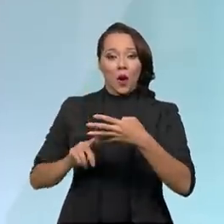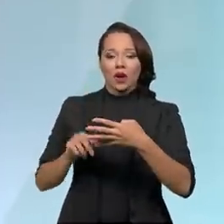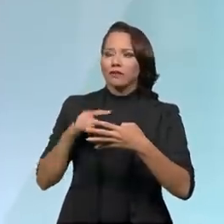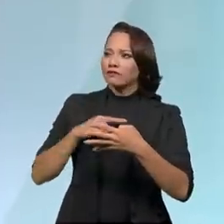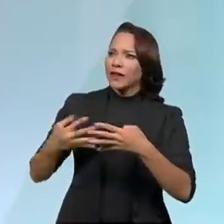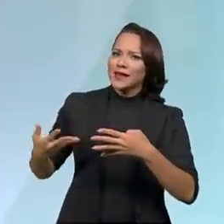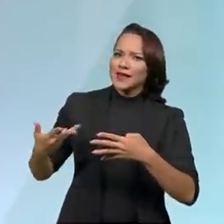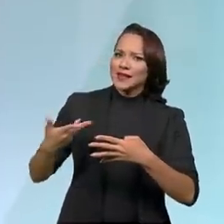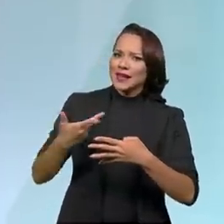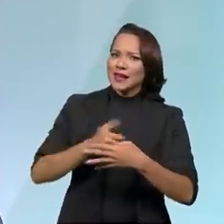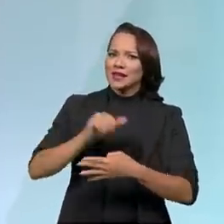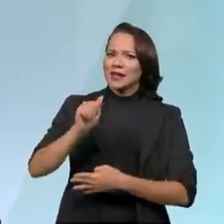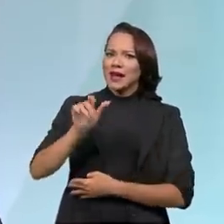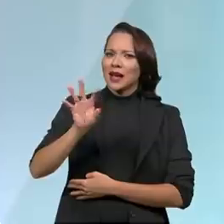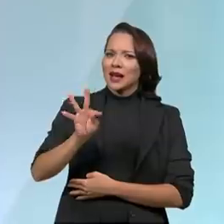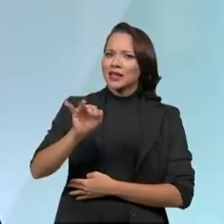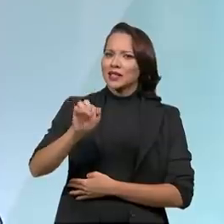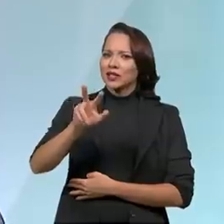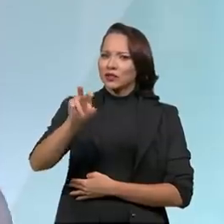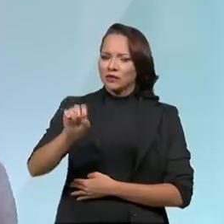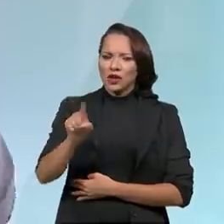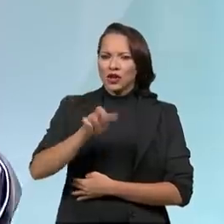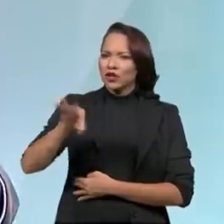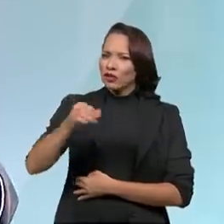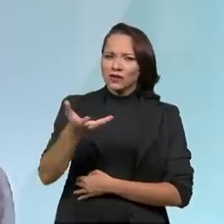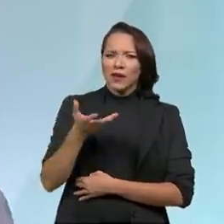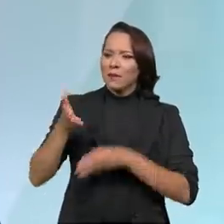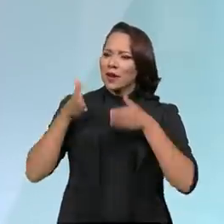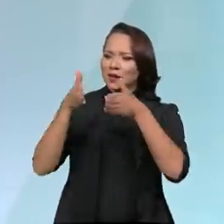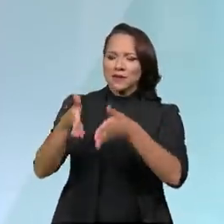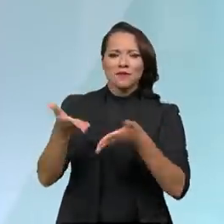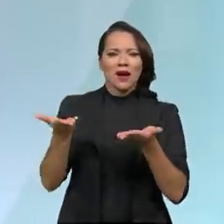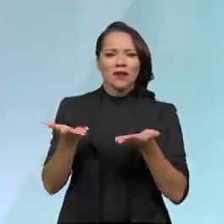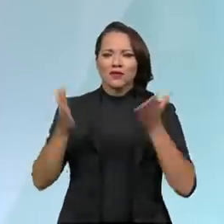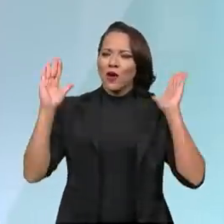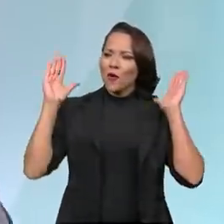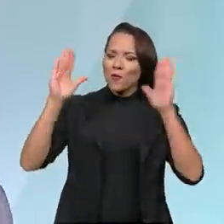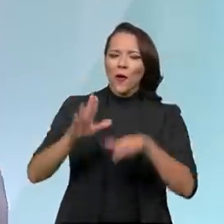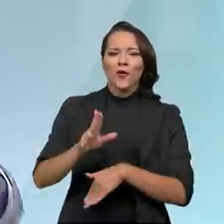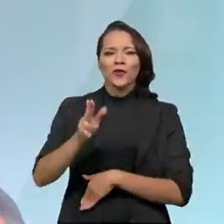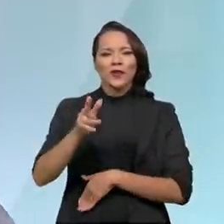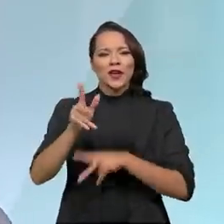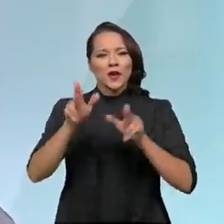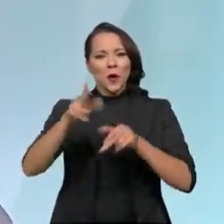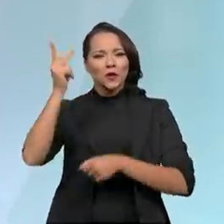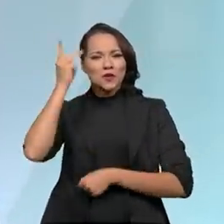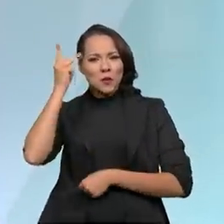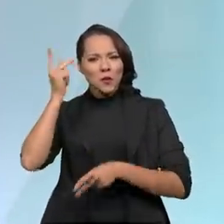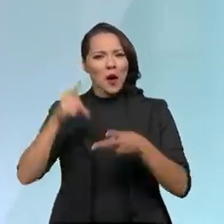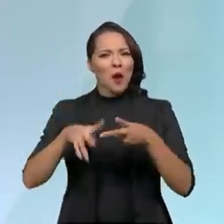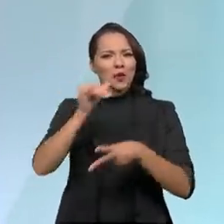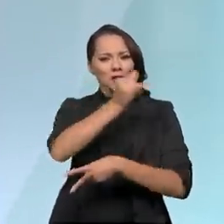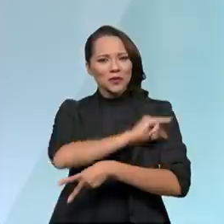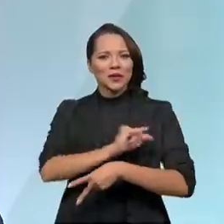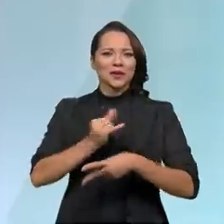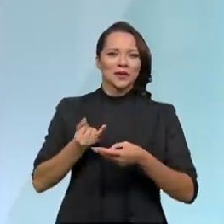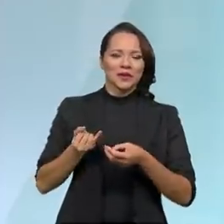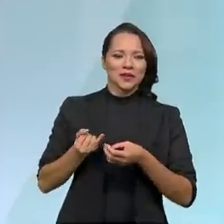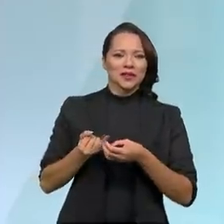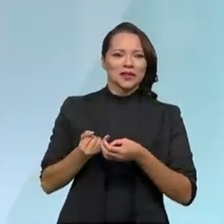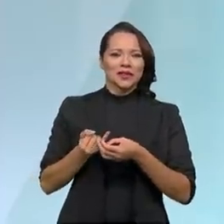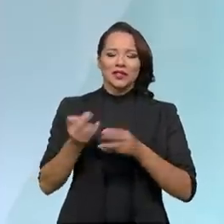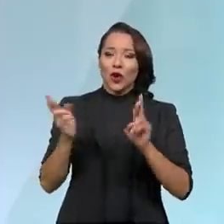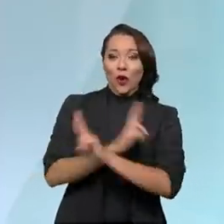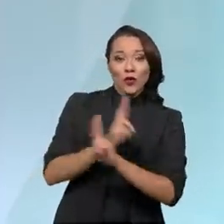excelentes ativos. Então, todo mundo quer participar de um leilão de um aeroporto de Congonhas, do aeroporto de Santos Dumont, de um porto de Santos, de